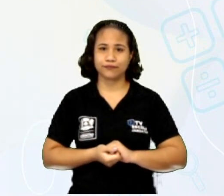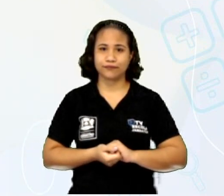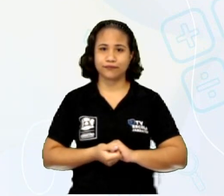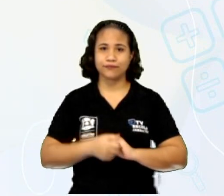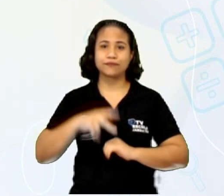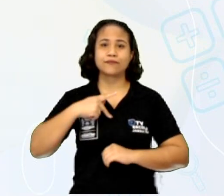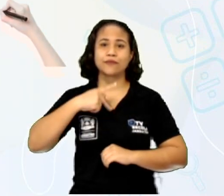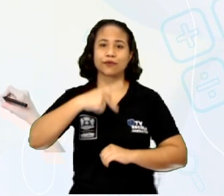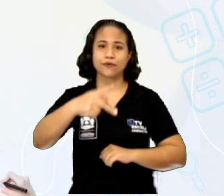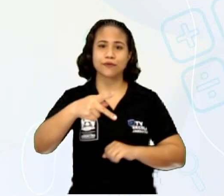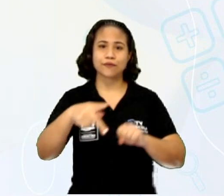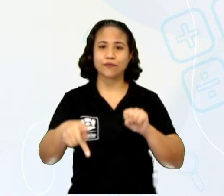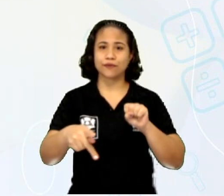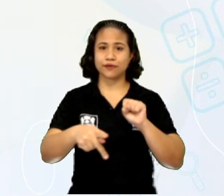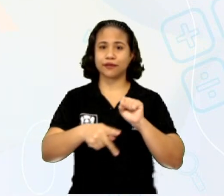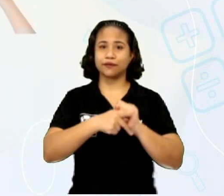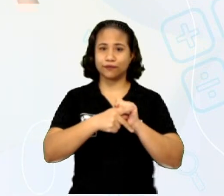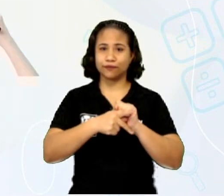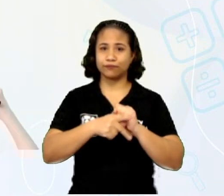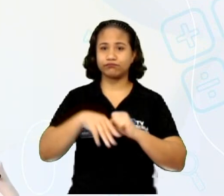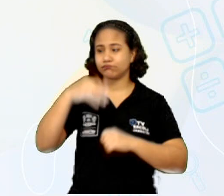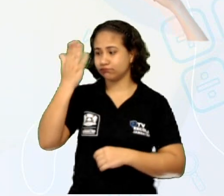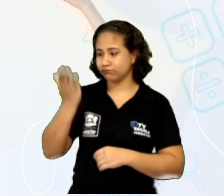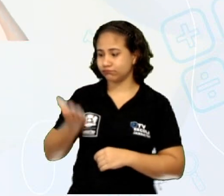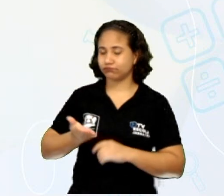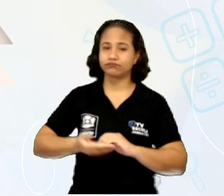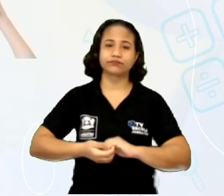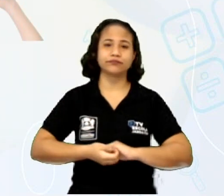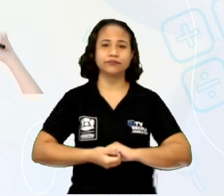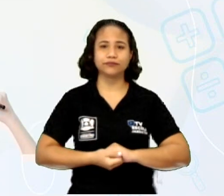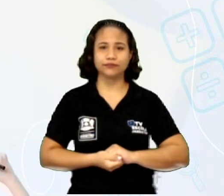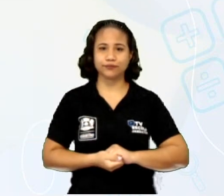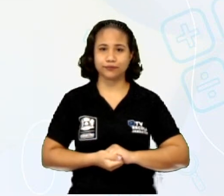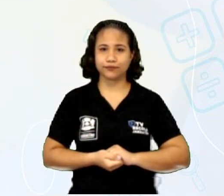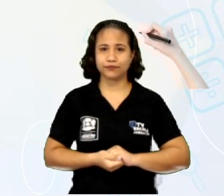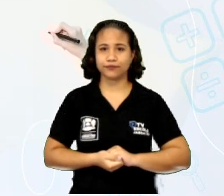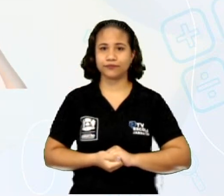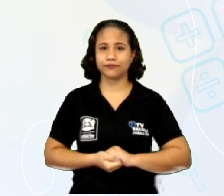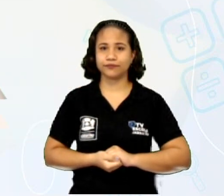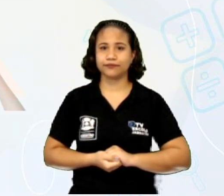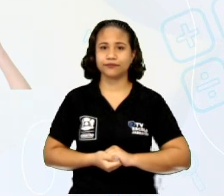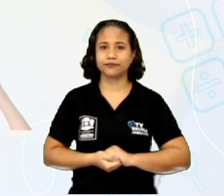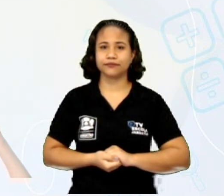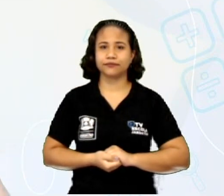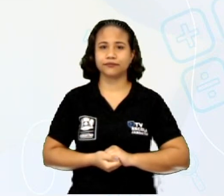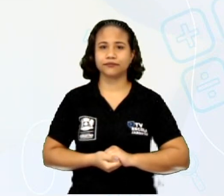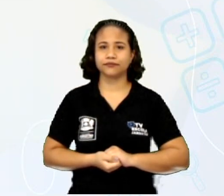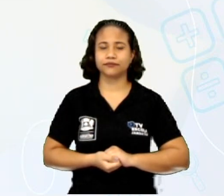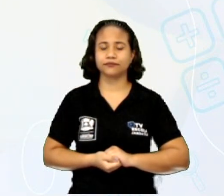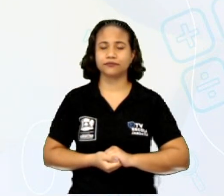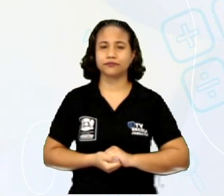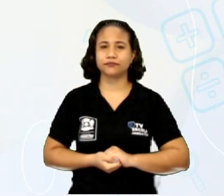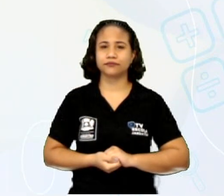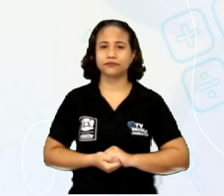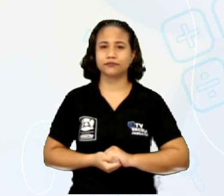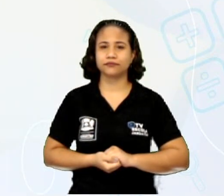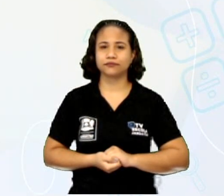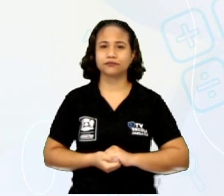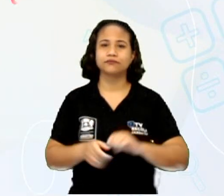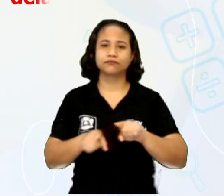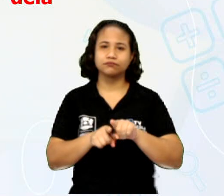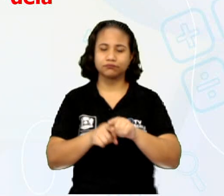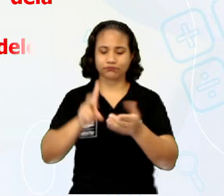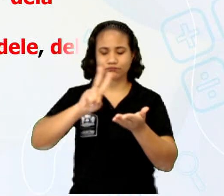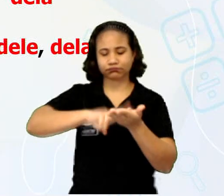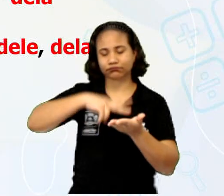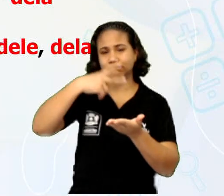aula passada. My, your, his, her e its. é meu ou